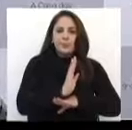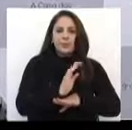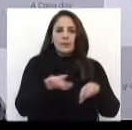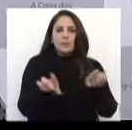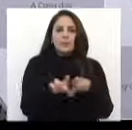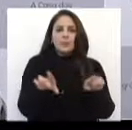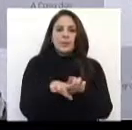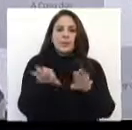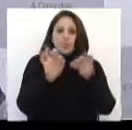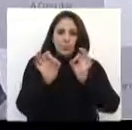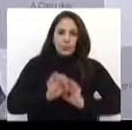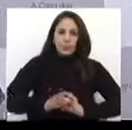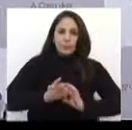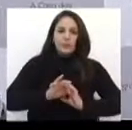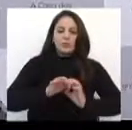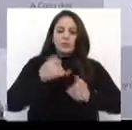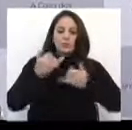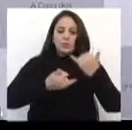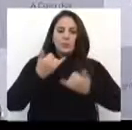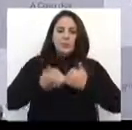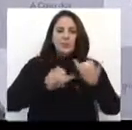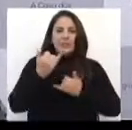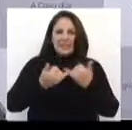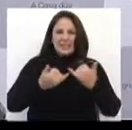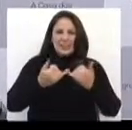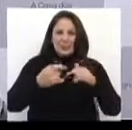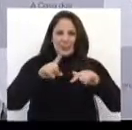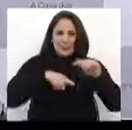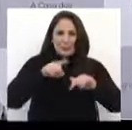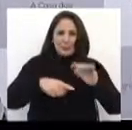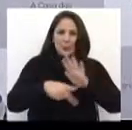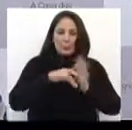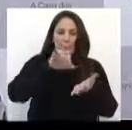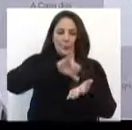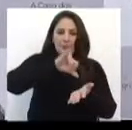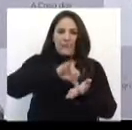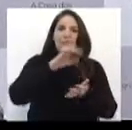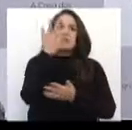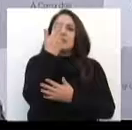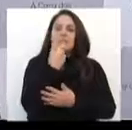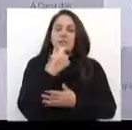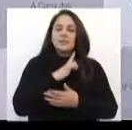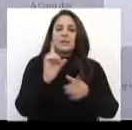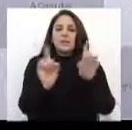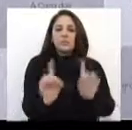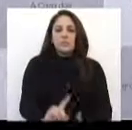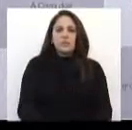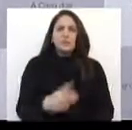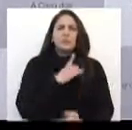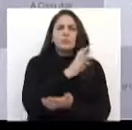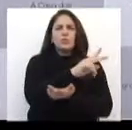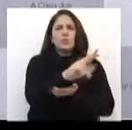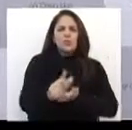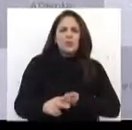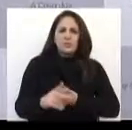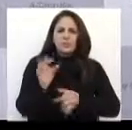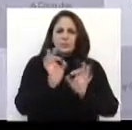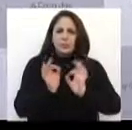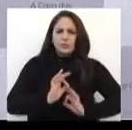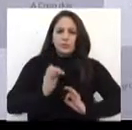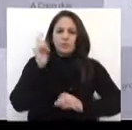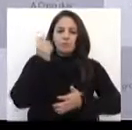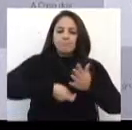os projetos dos brinquedos para as crianças com deficiência. Então a gente teve vários projetos, a nossa luta para